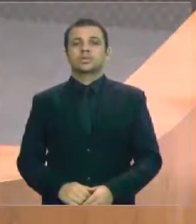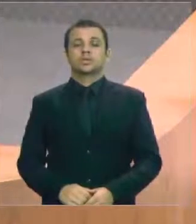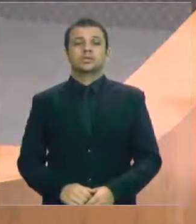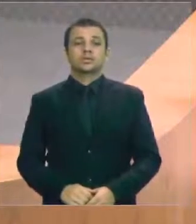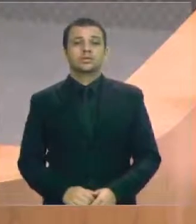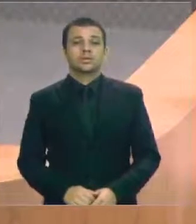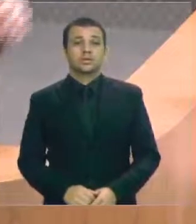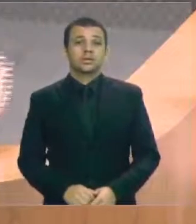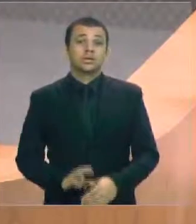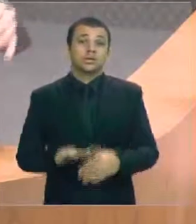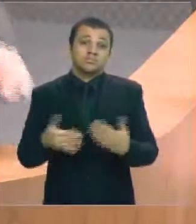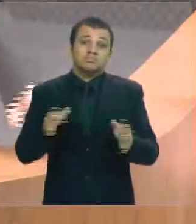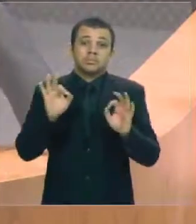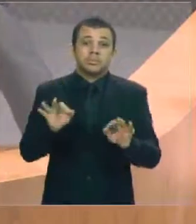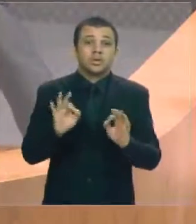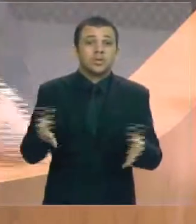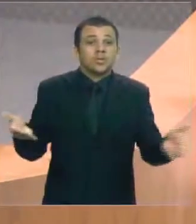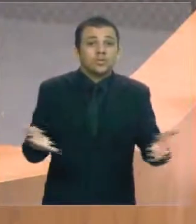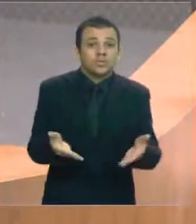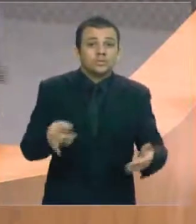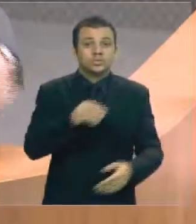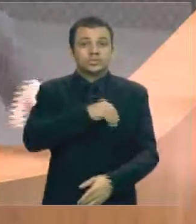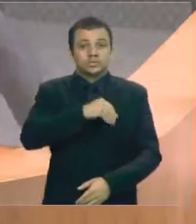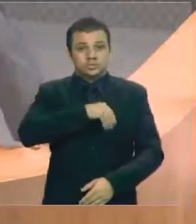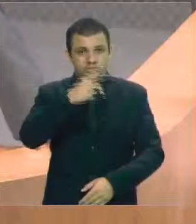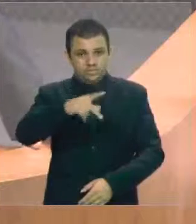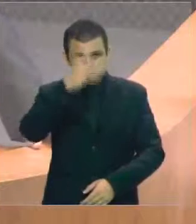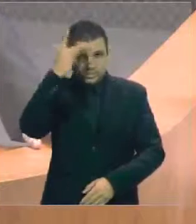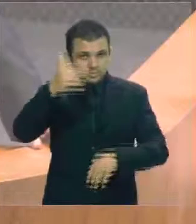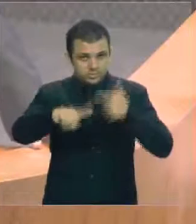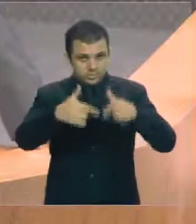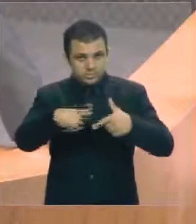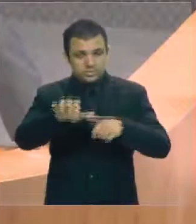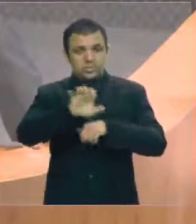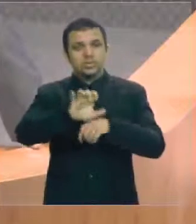certamente, hoje, o salário dos servidores estariam atrasados.